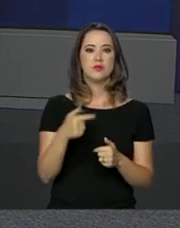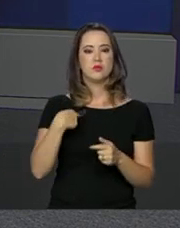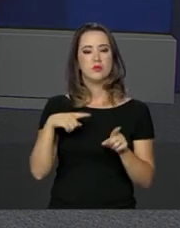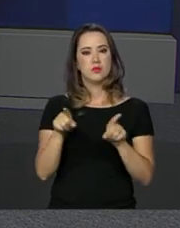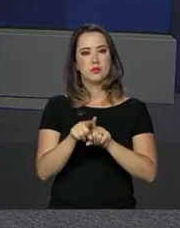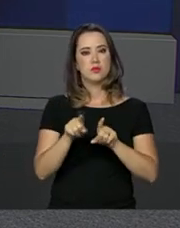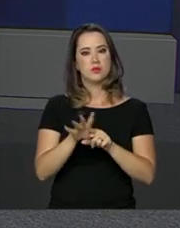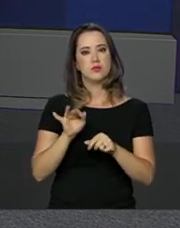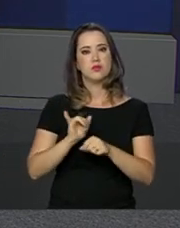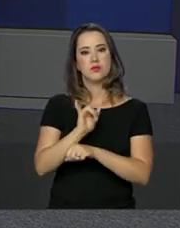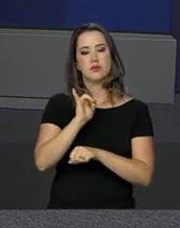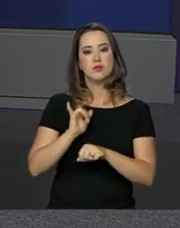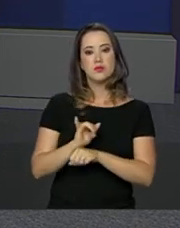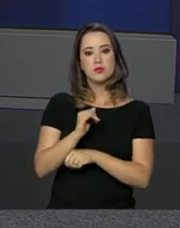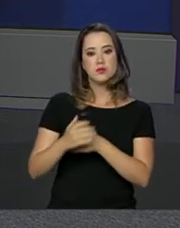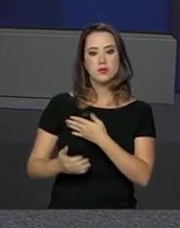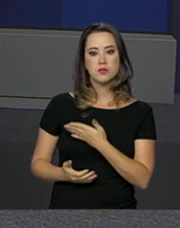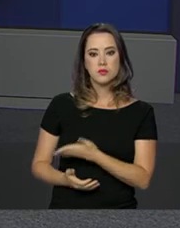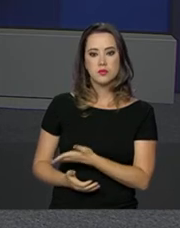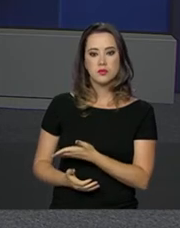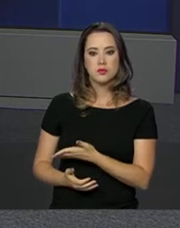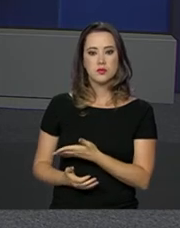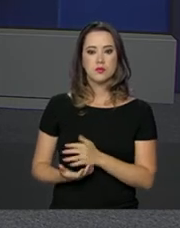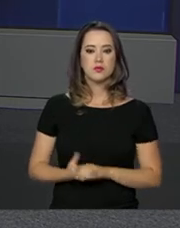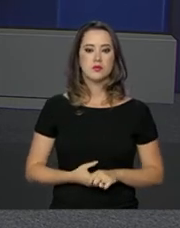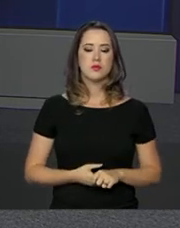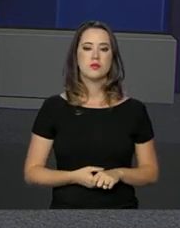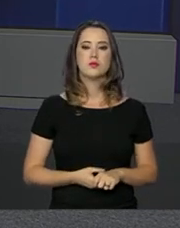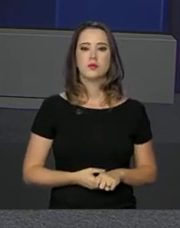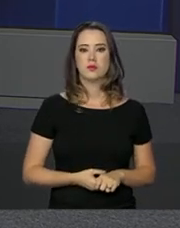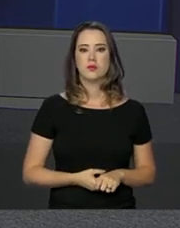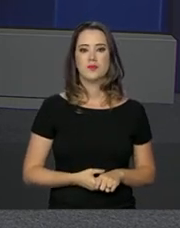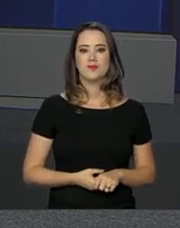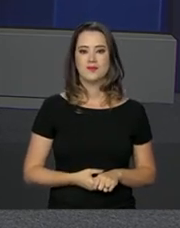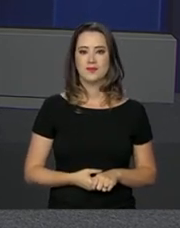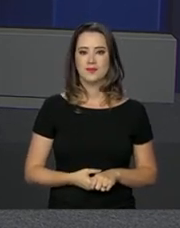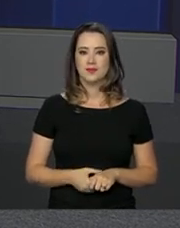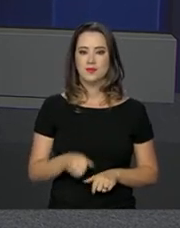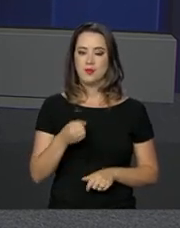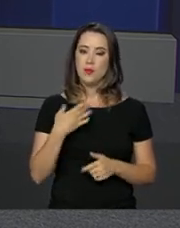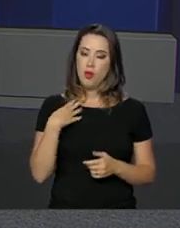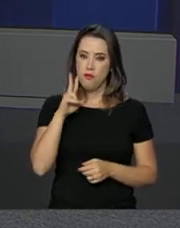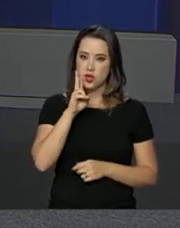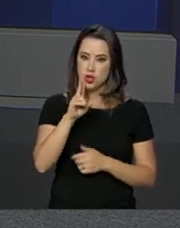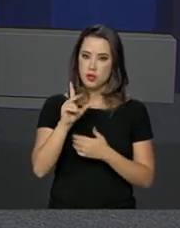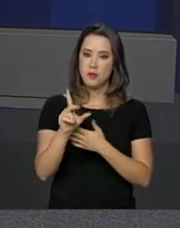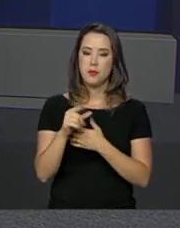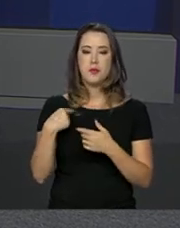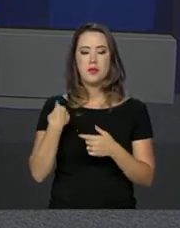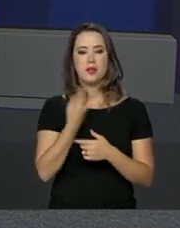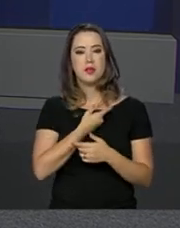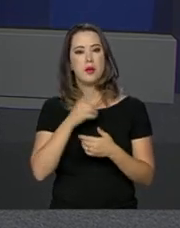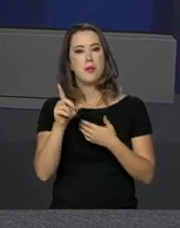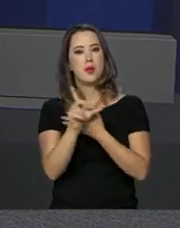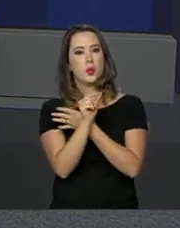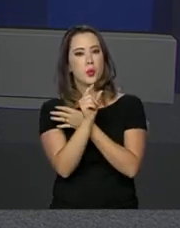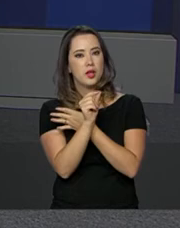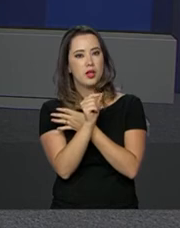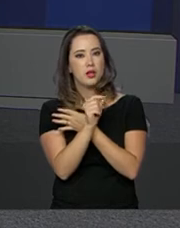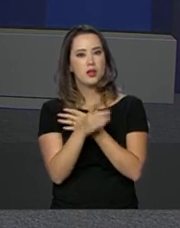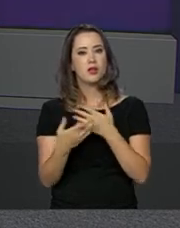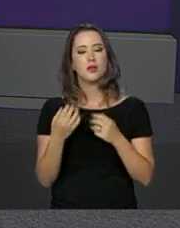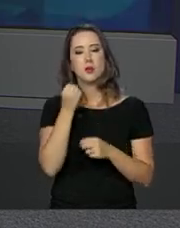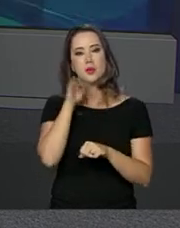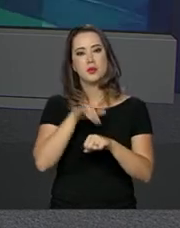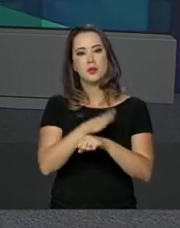além de ver todas as reportagens que estão disponíveis em nosso canal no YouTube. Acesse também o nosso perfil no Twitter. Uma